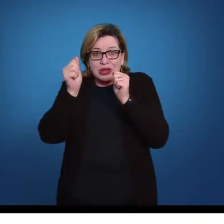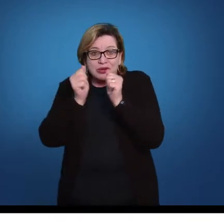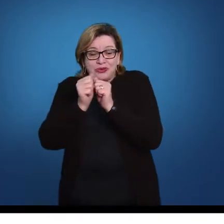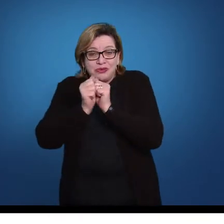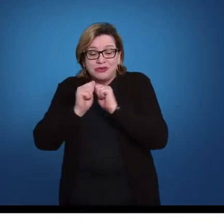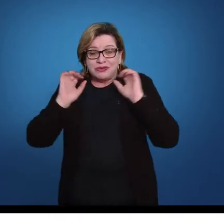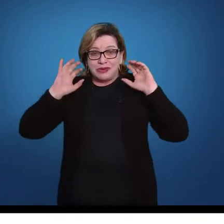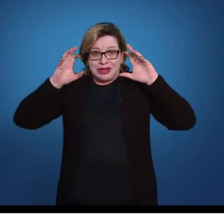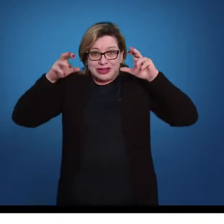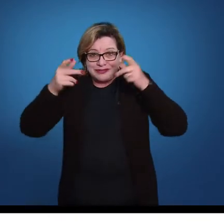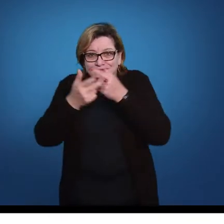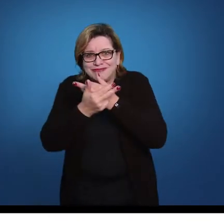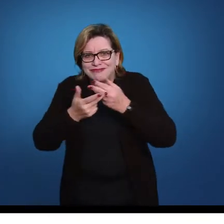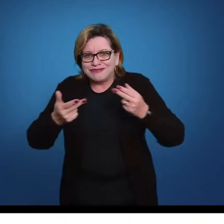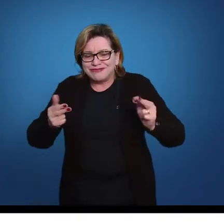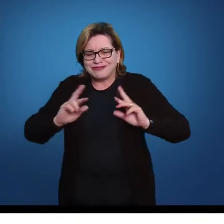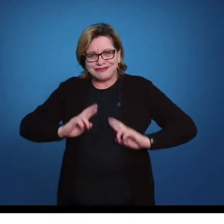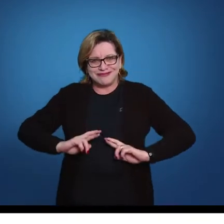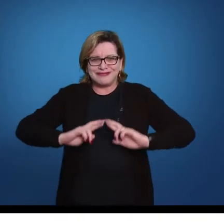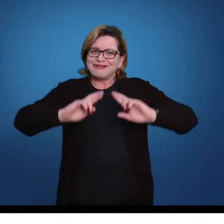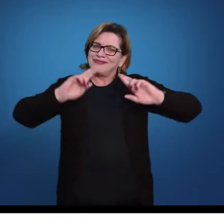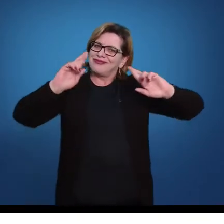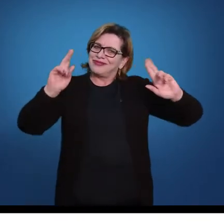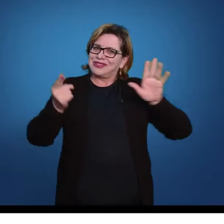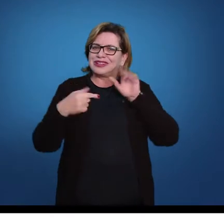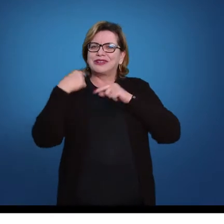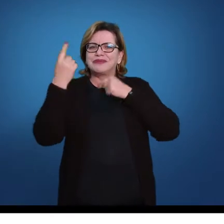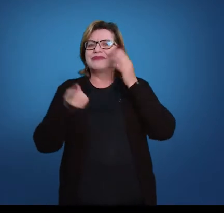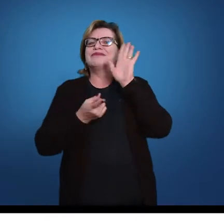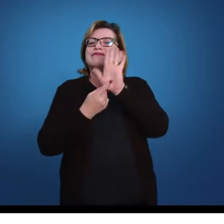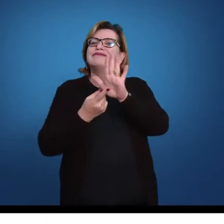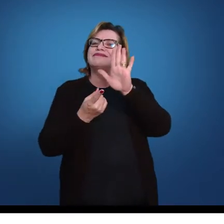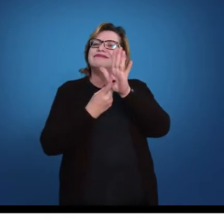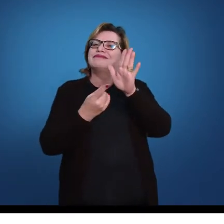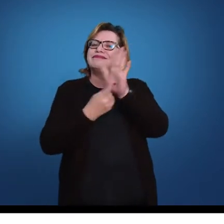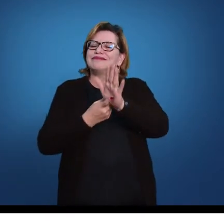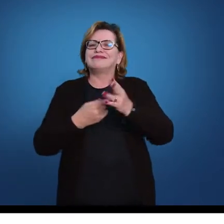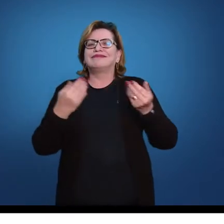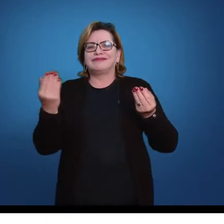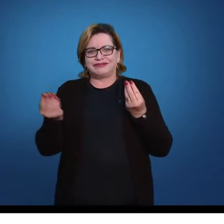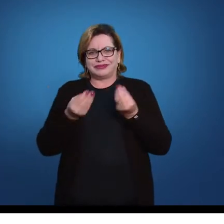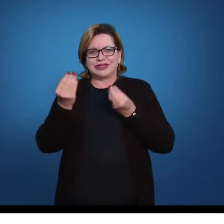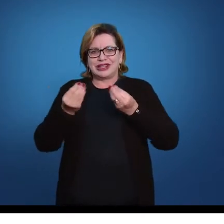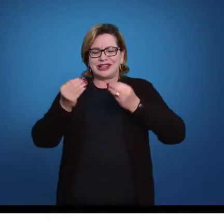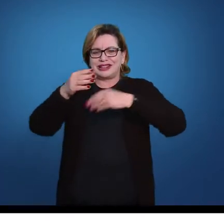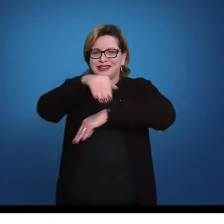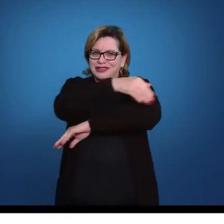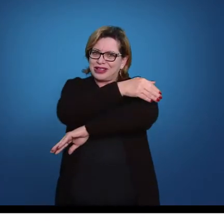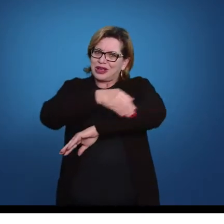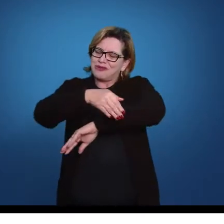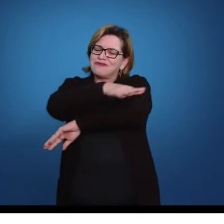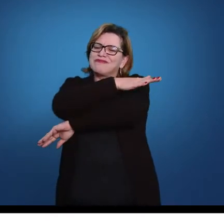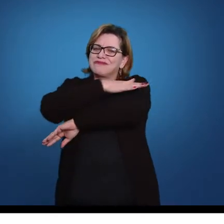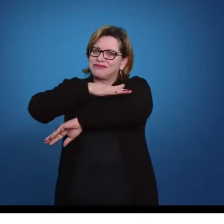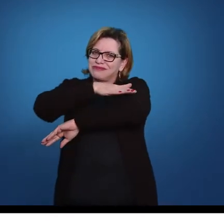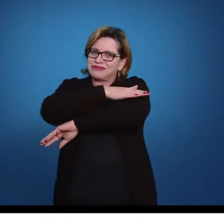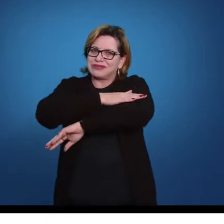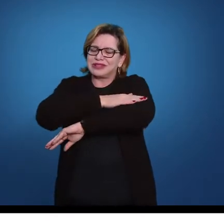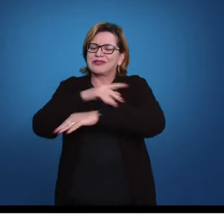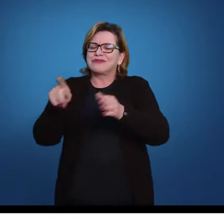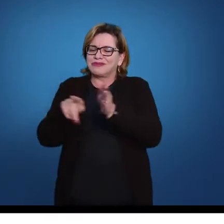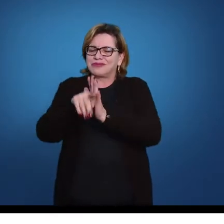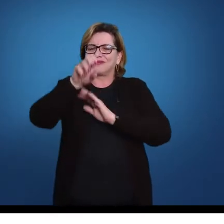animais, criaturas bastante exóticas, que eram expostas também nesses espetáculos ao ar livre e por